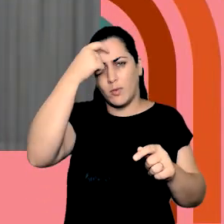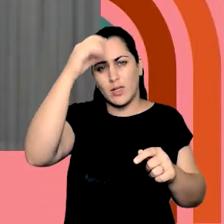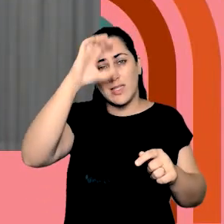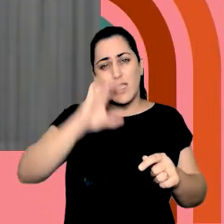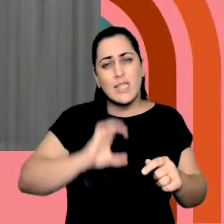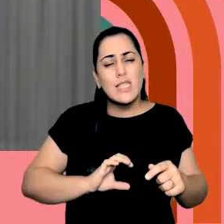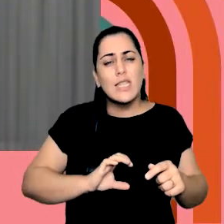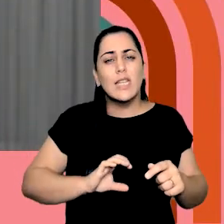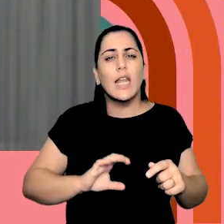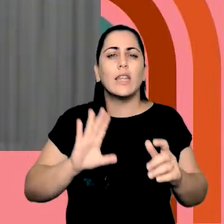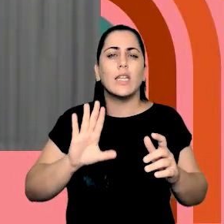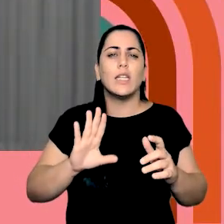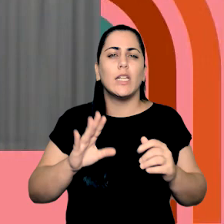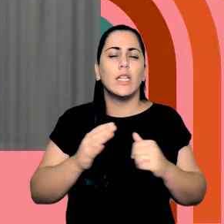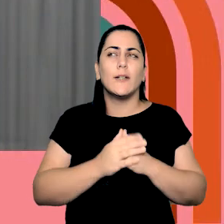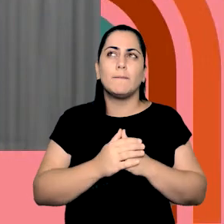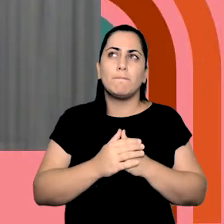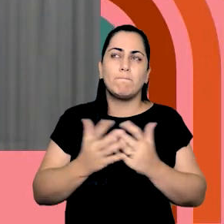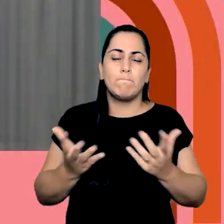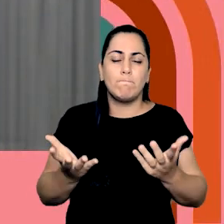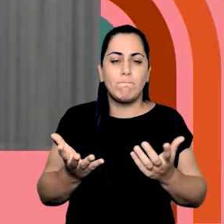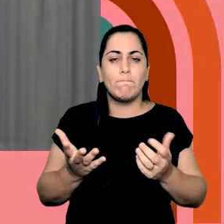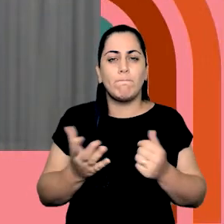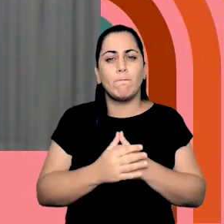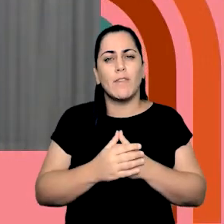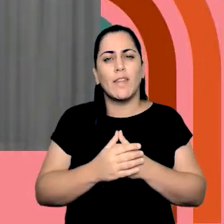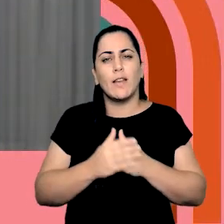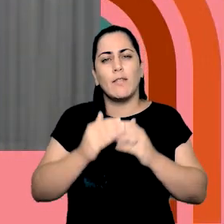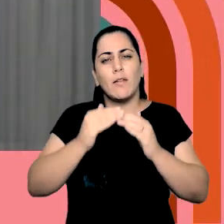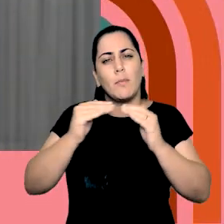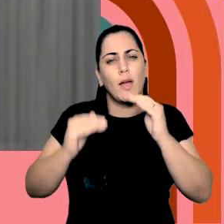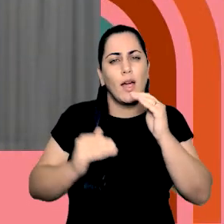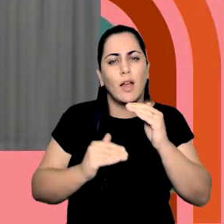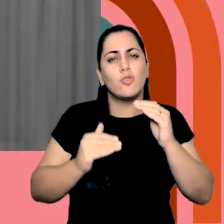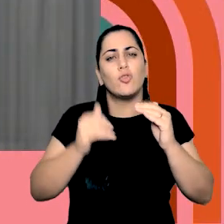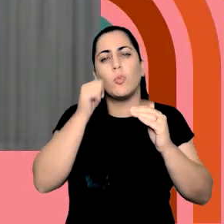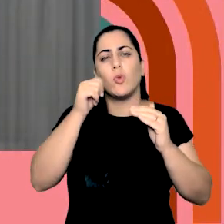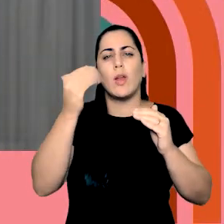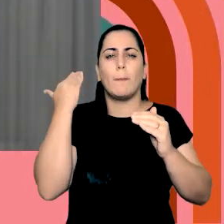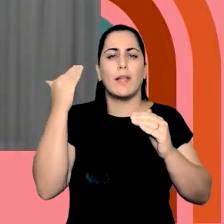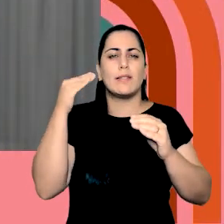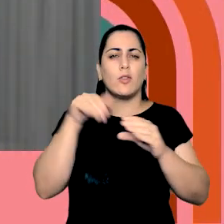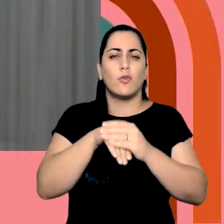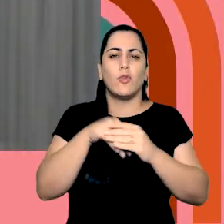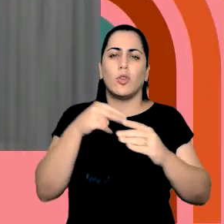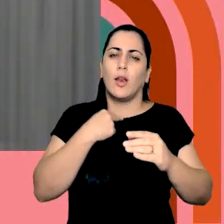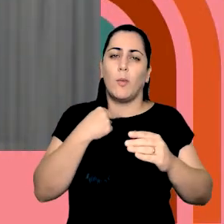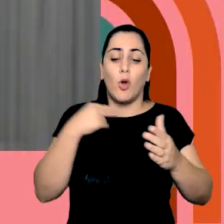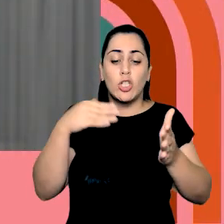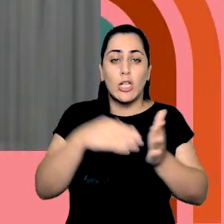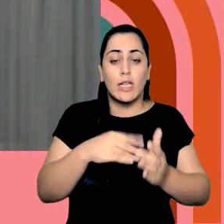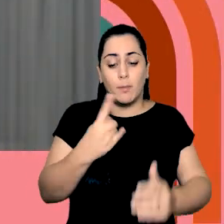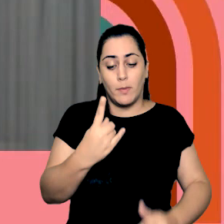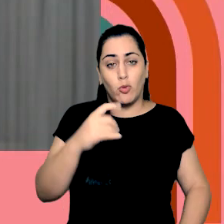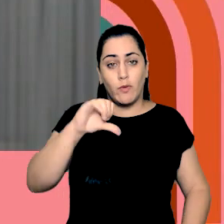segundo escalão, não podiam votar até 1931,